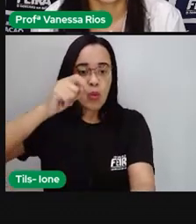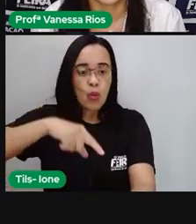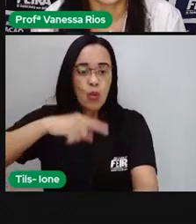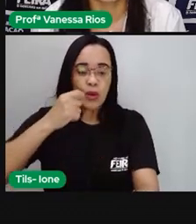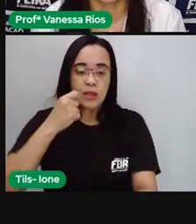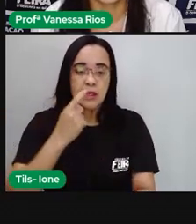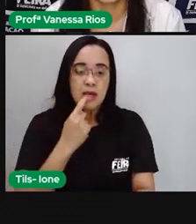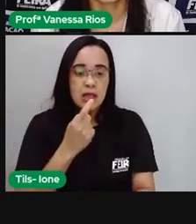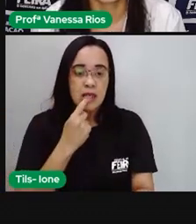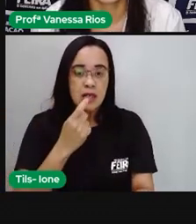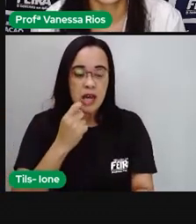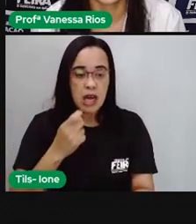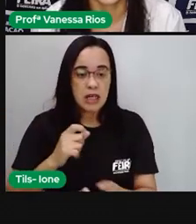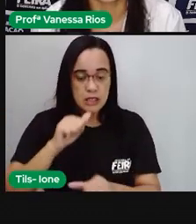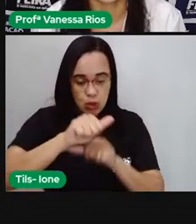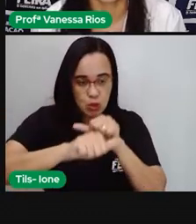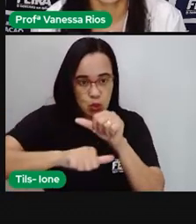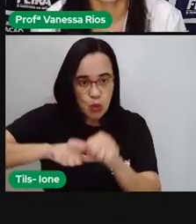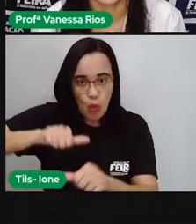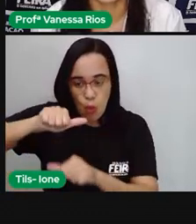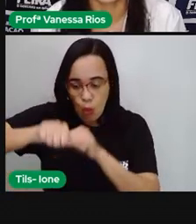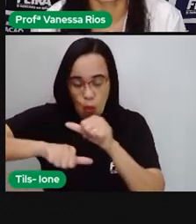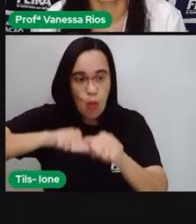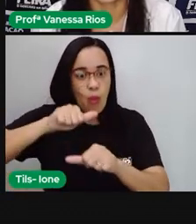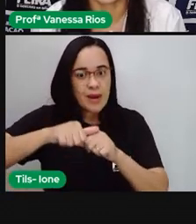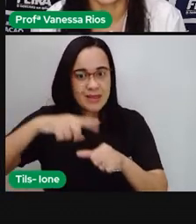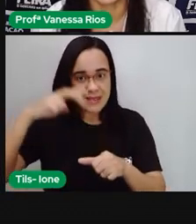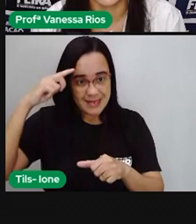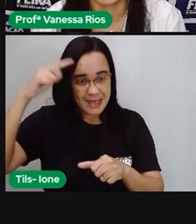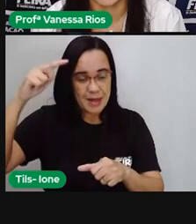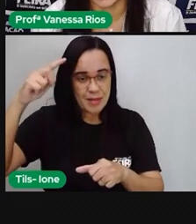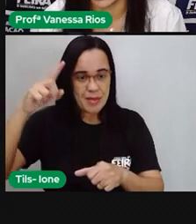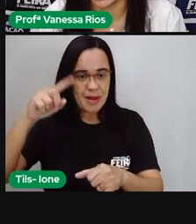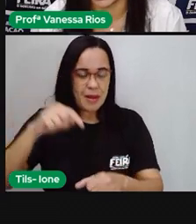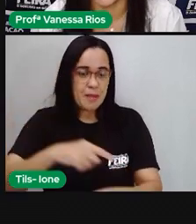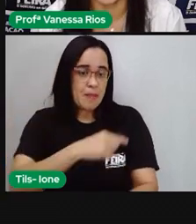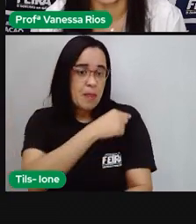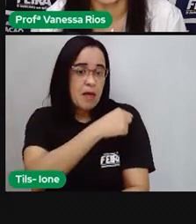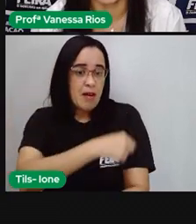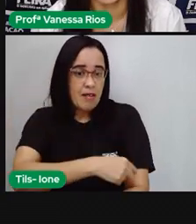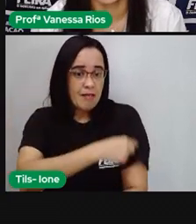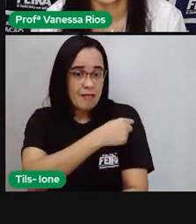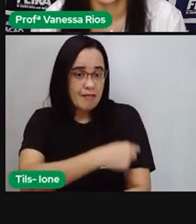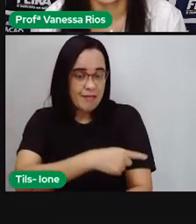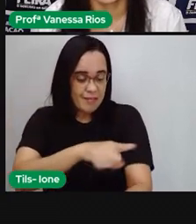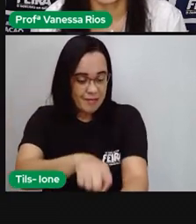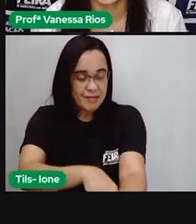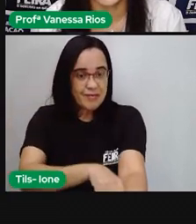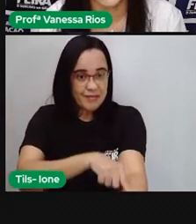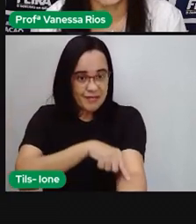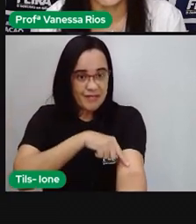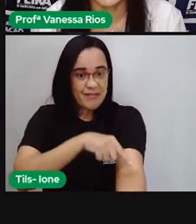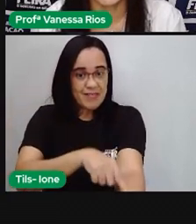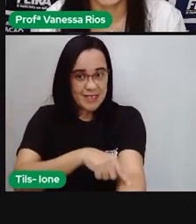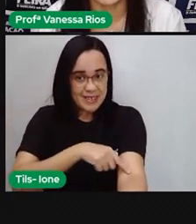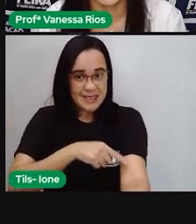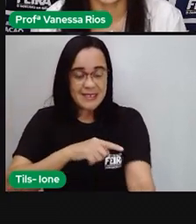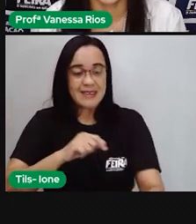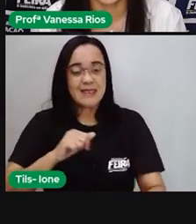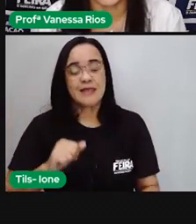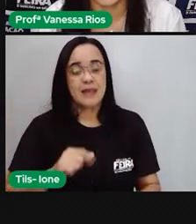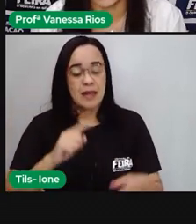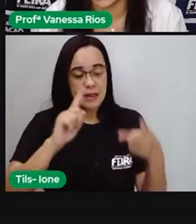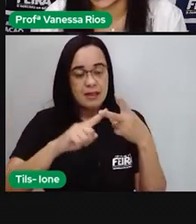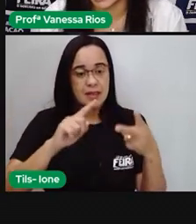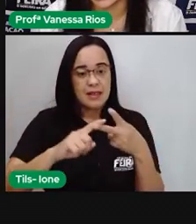a veia cava, que está fazendo aí, passando com sangue, né? Com oxigênio. Os néfrons, que fazem